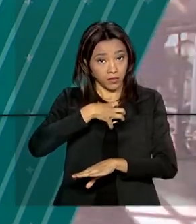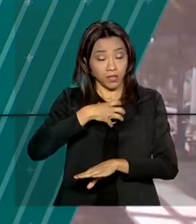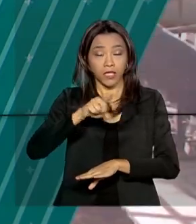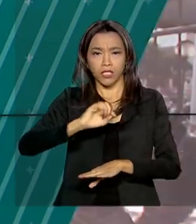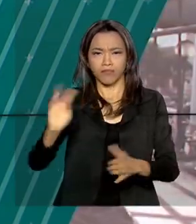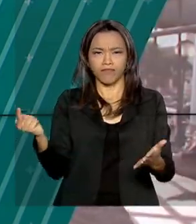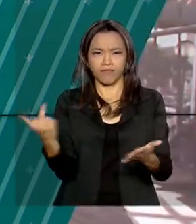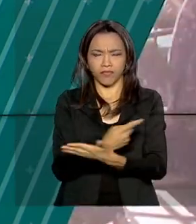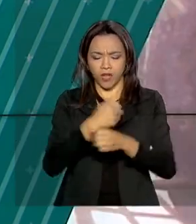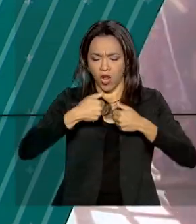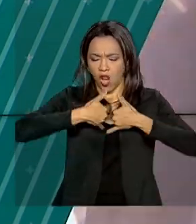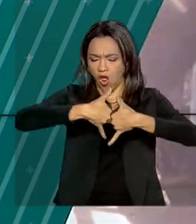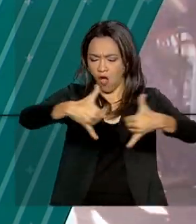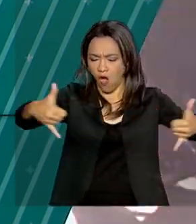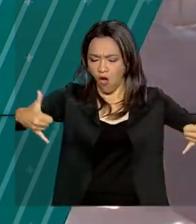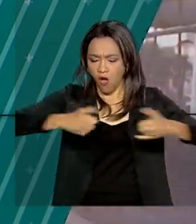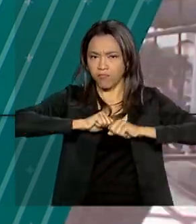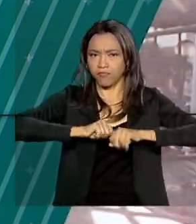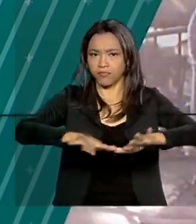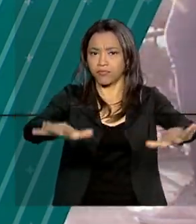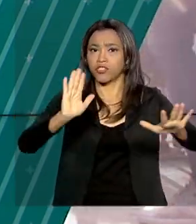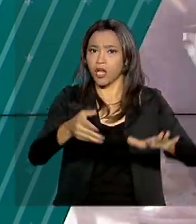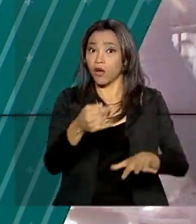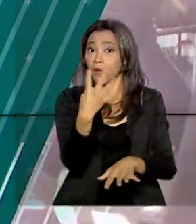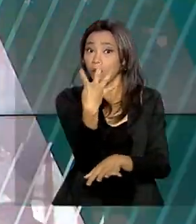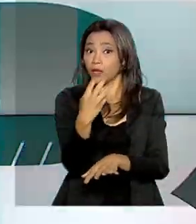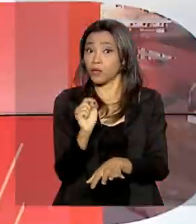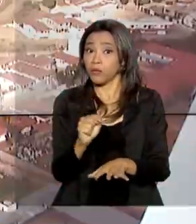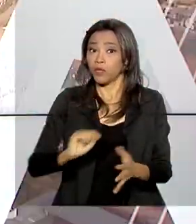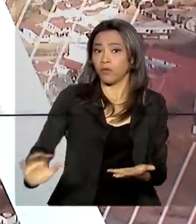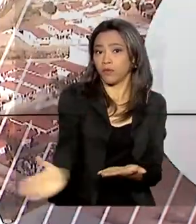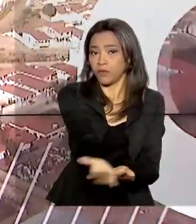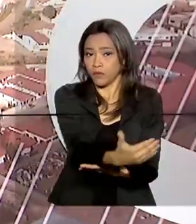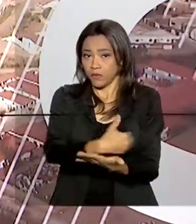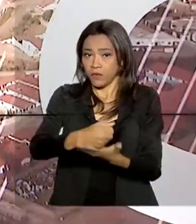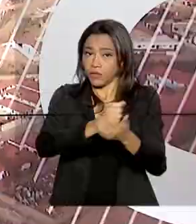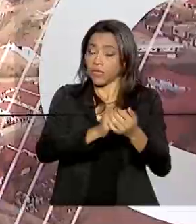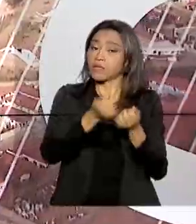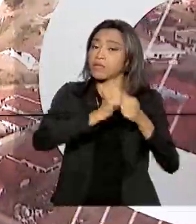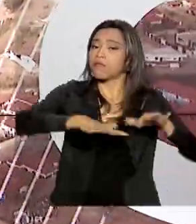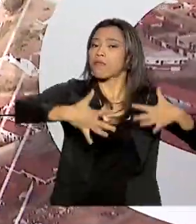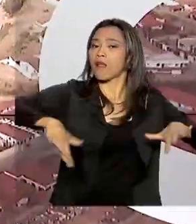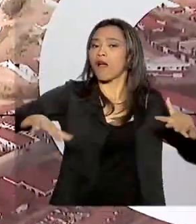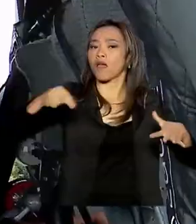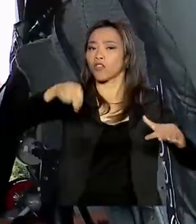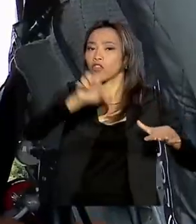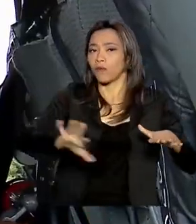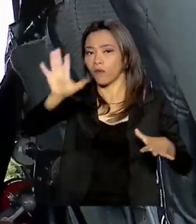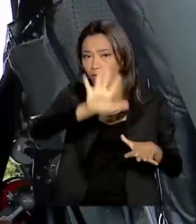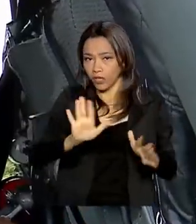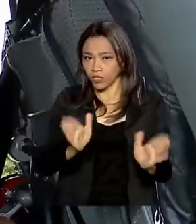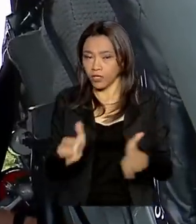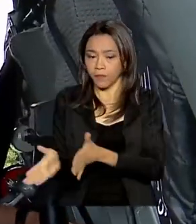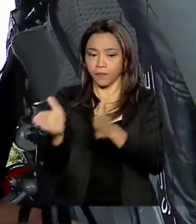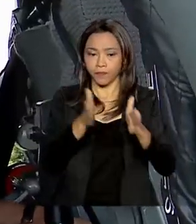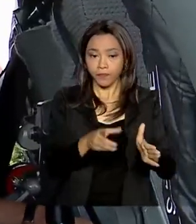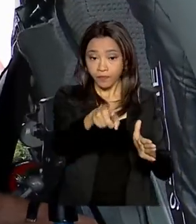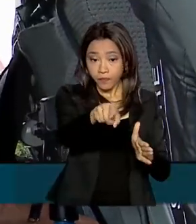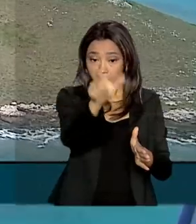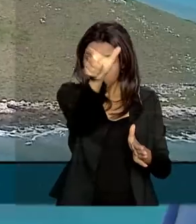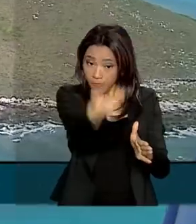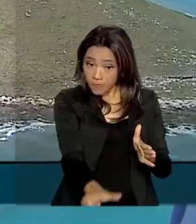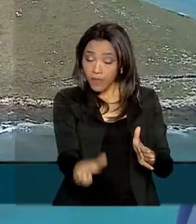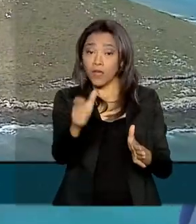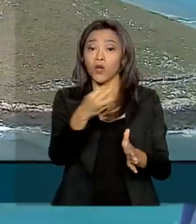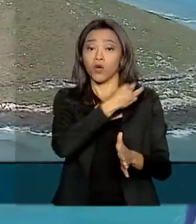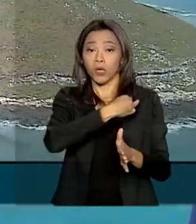agora foram recolhidas 4 mil toneladas de resíduos nas praias do Nordeste. O ministro da Defesa